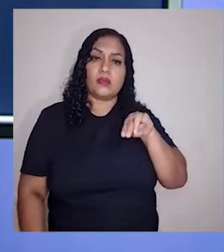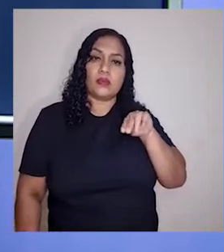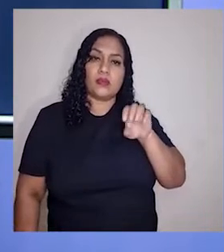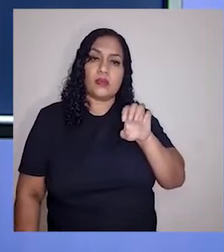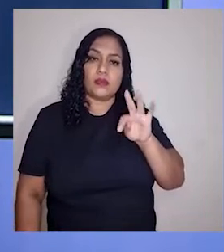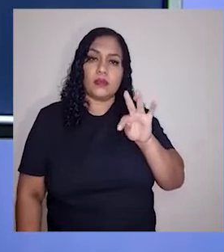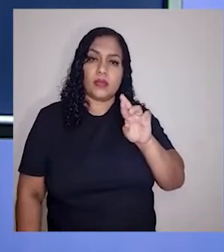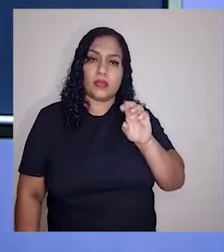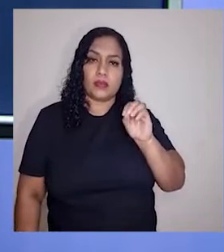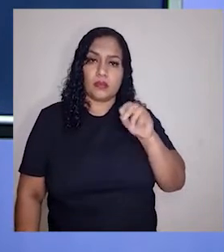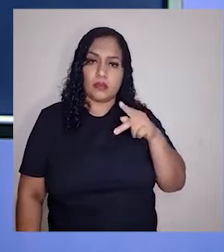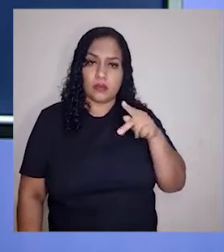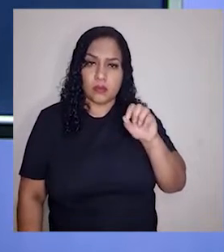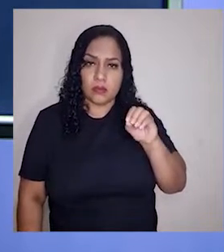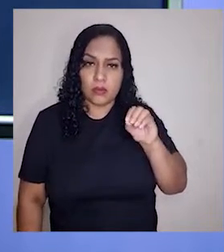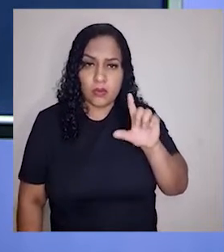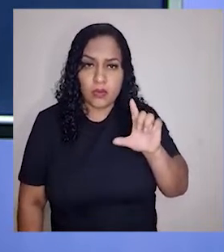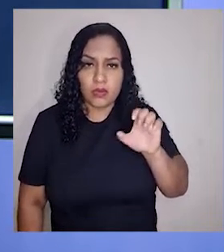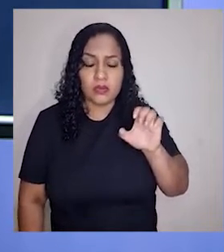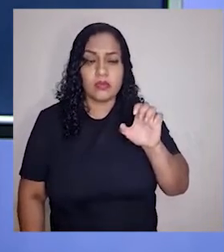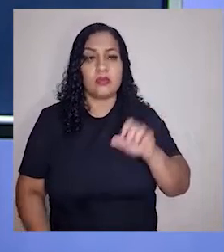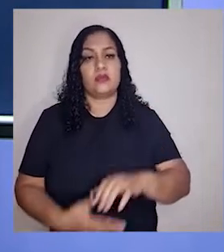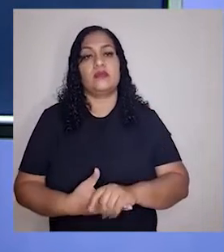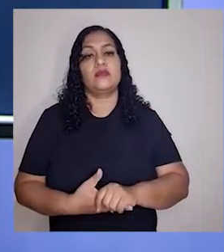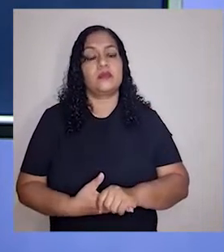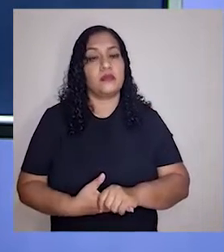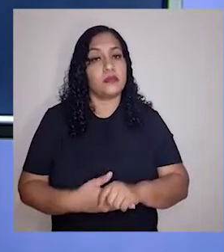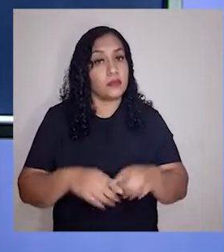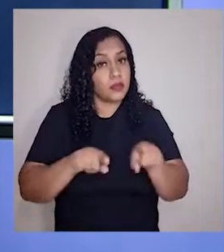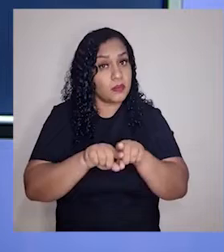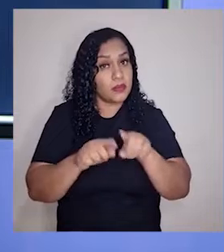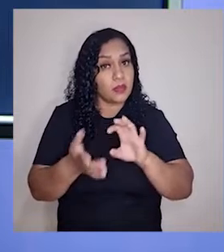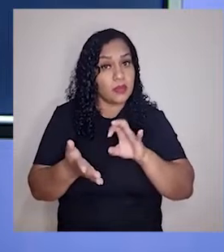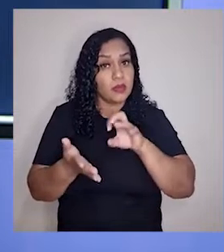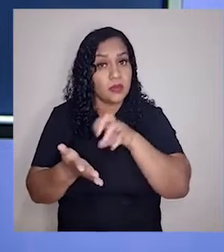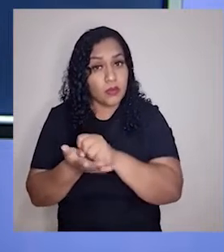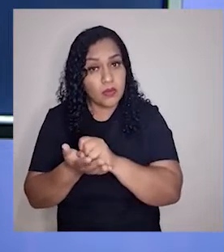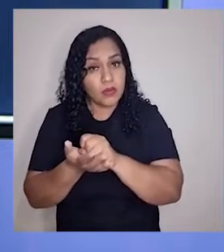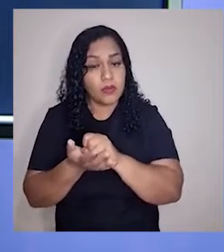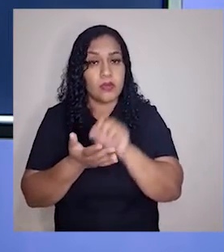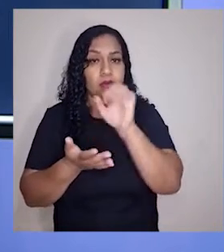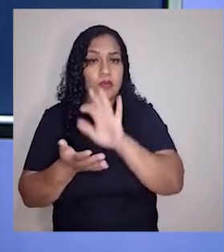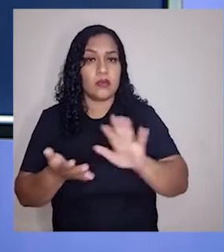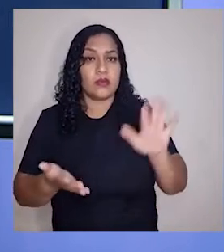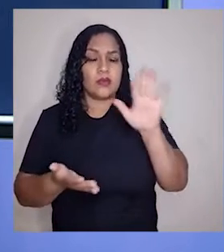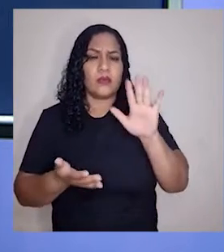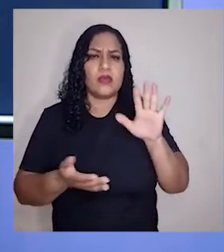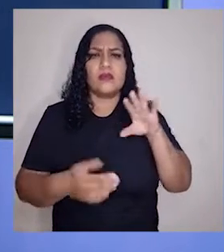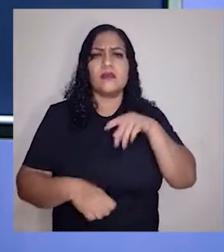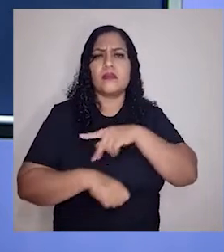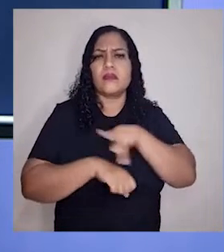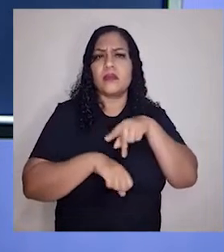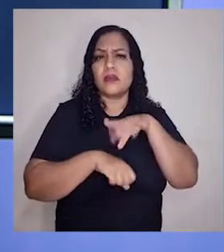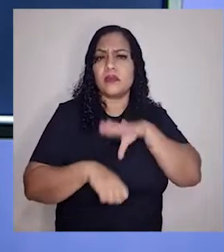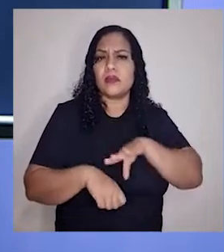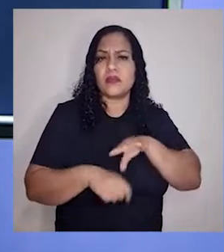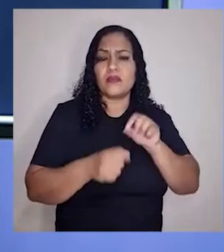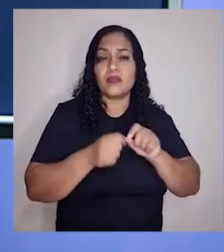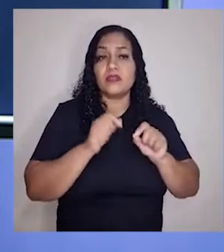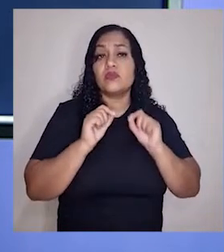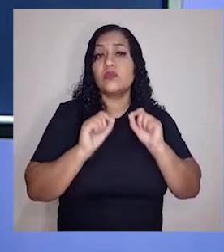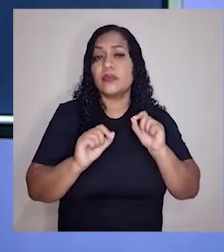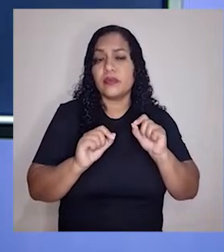caso, as colônias portuguesas, tá? As colônias europeias, no caso, Portugal. Então Portugal fazia o quê?